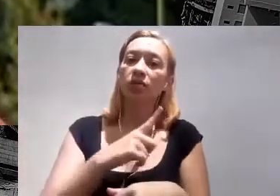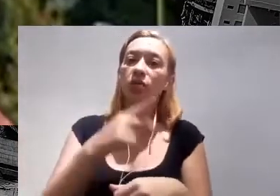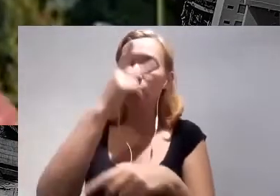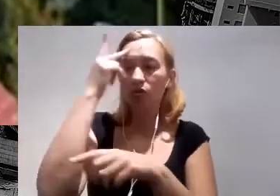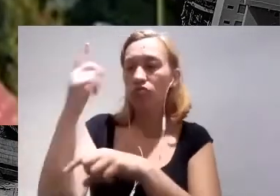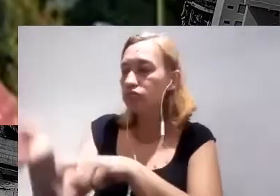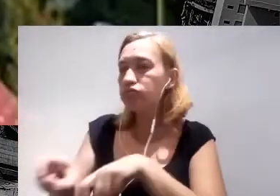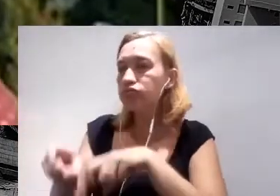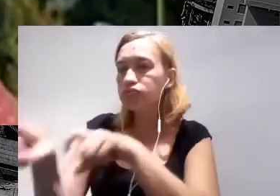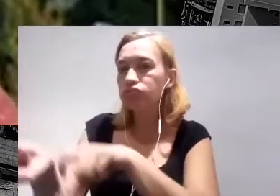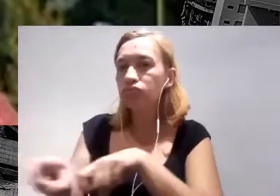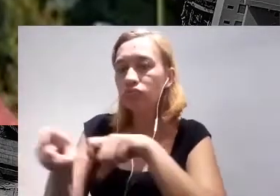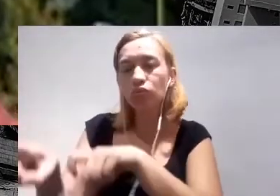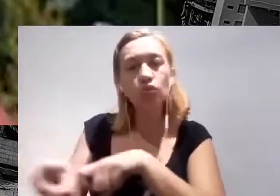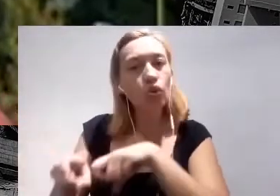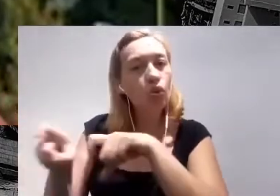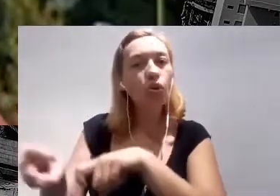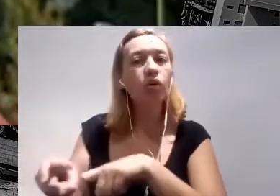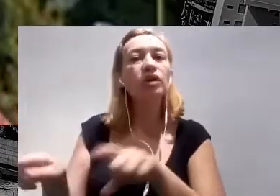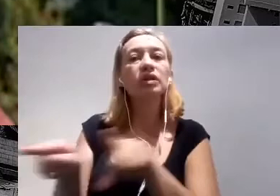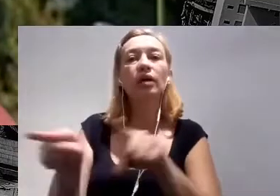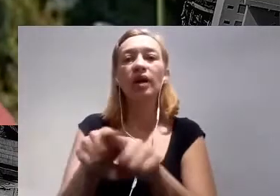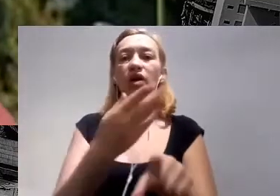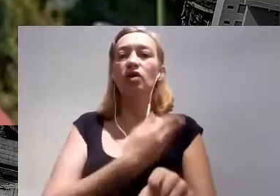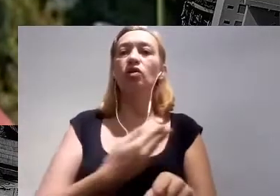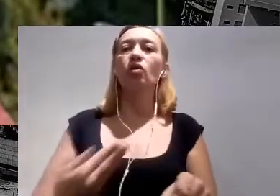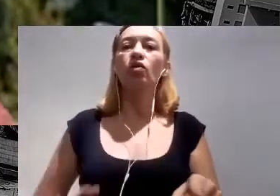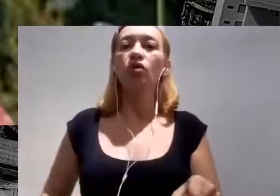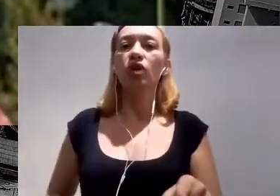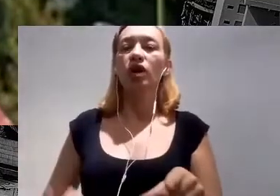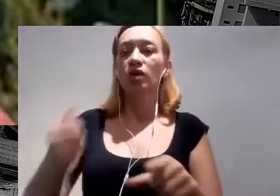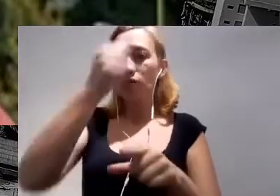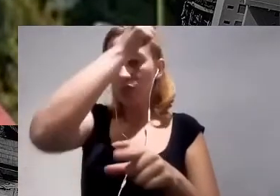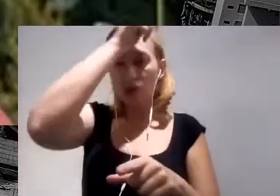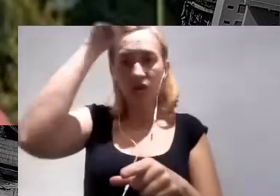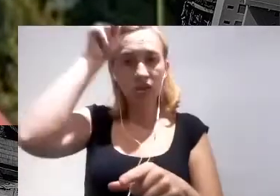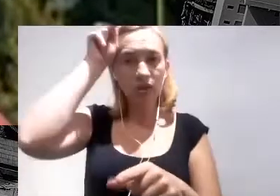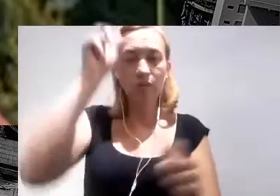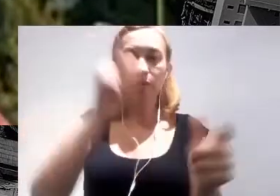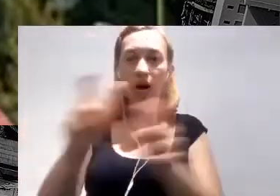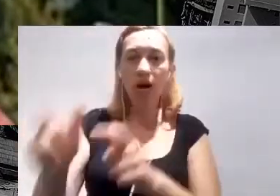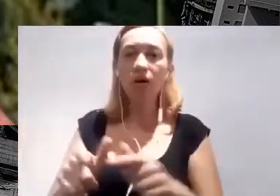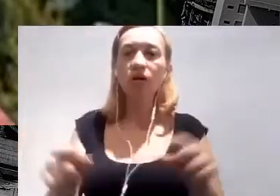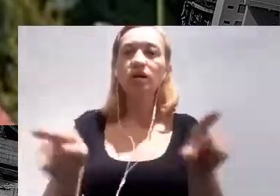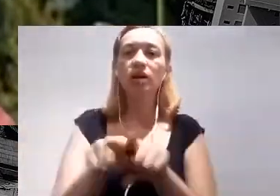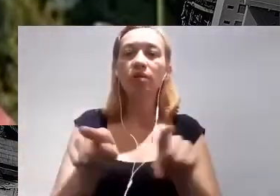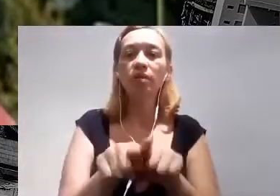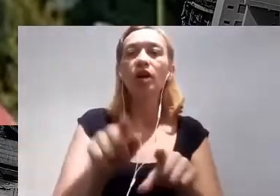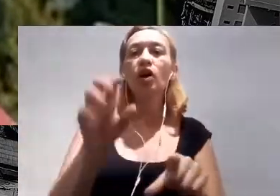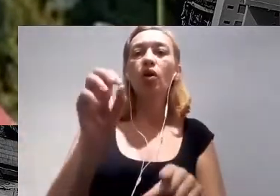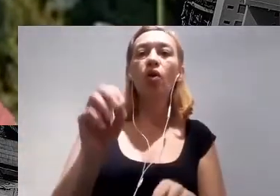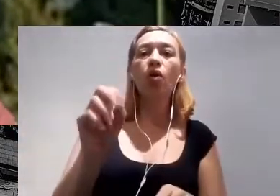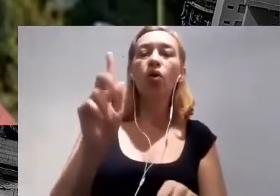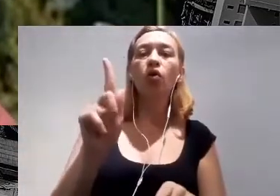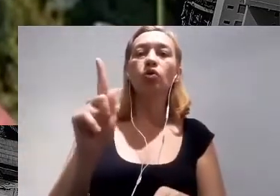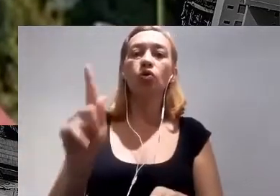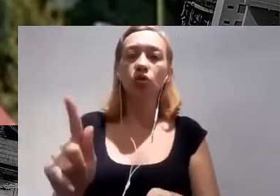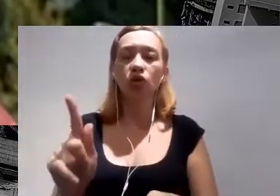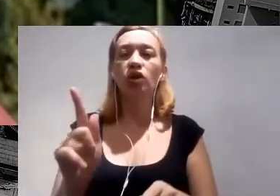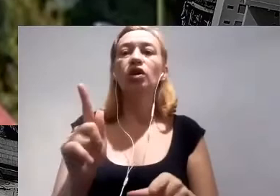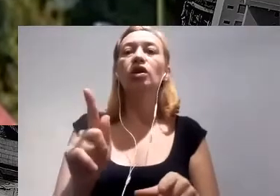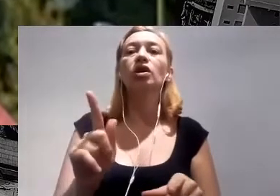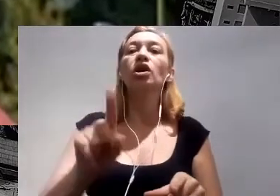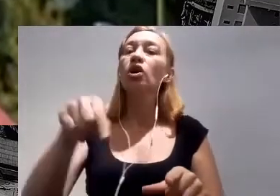rurais, com os governos municipais, com ONGs locais, com comitês de bacias e outros atores